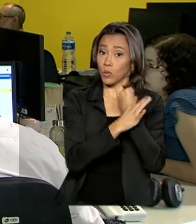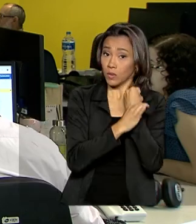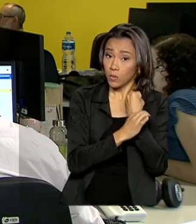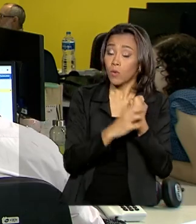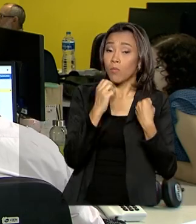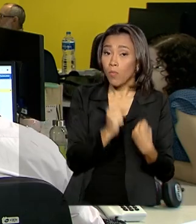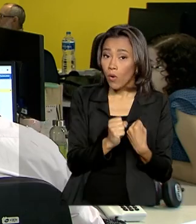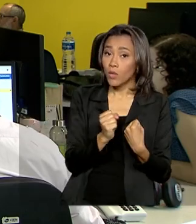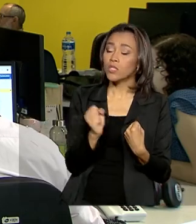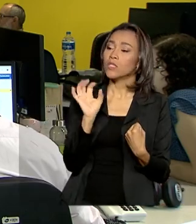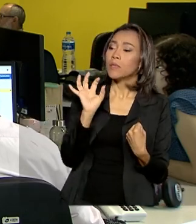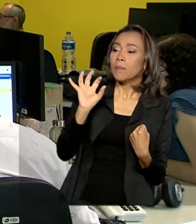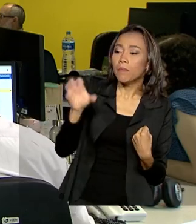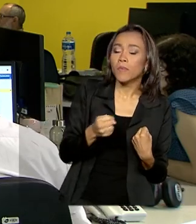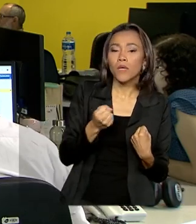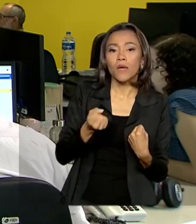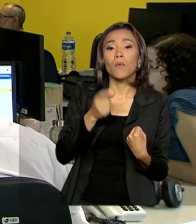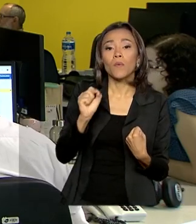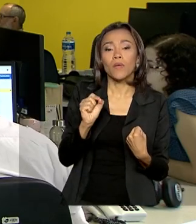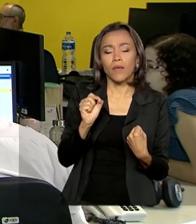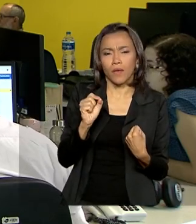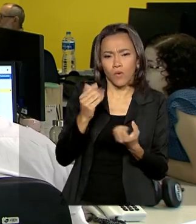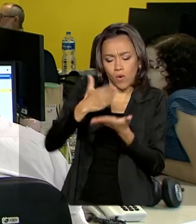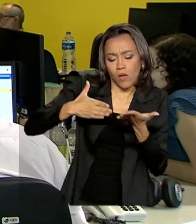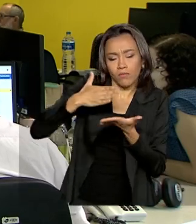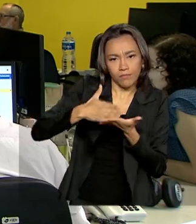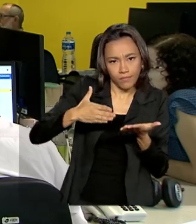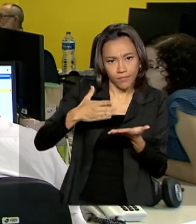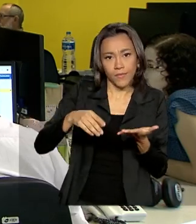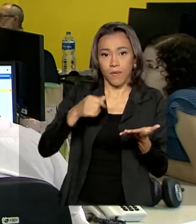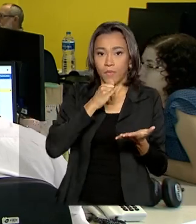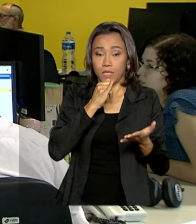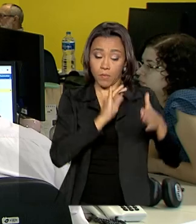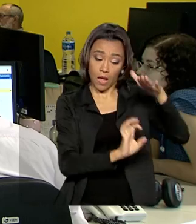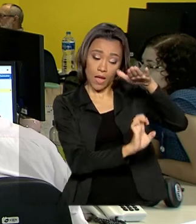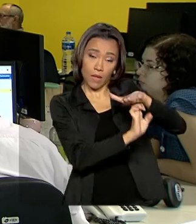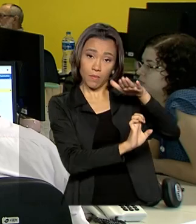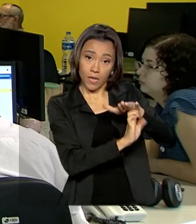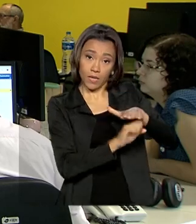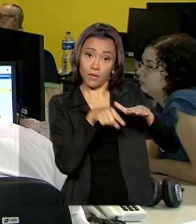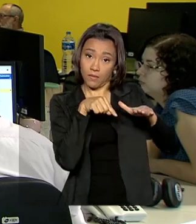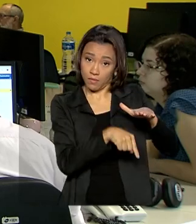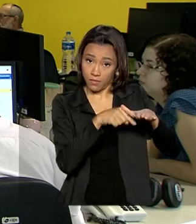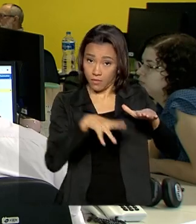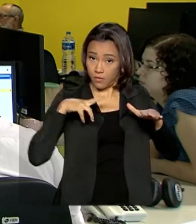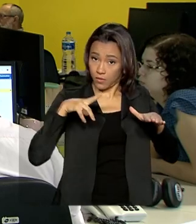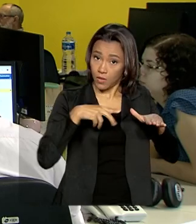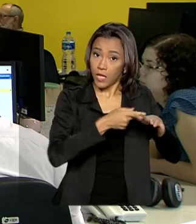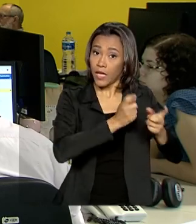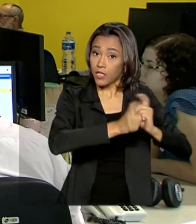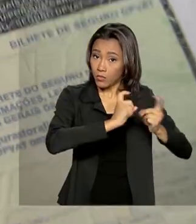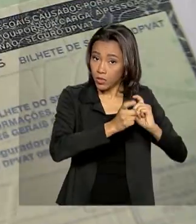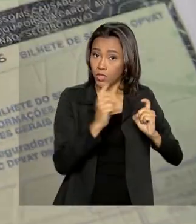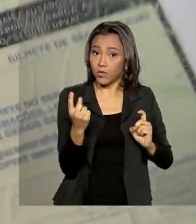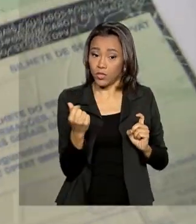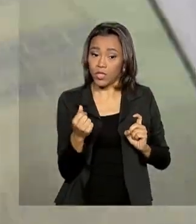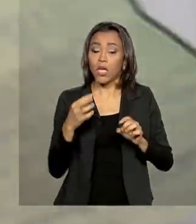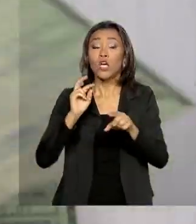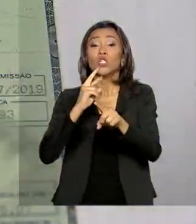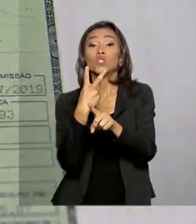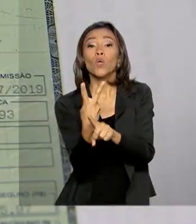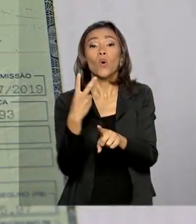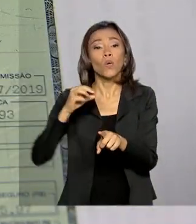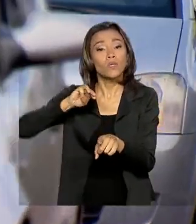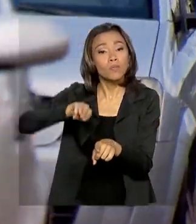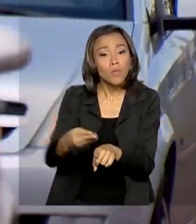excedente pela internet já a partir de hoje. A seguradora líder que administra o DPVAT aponta que cerca de 2 milhões de pessoas